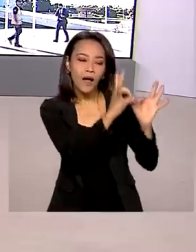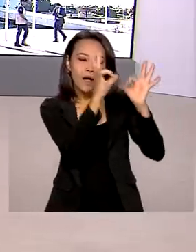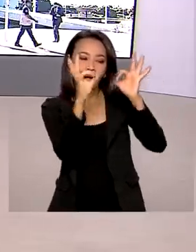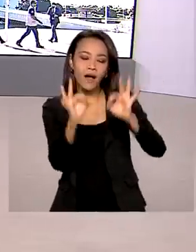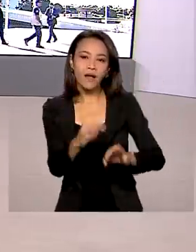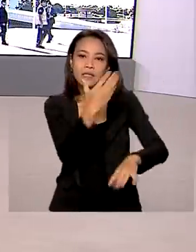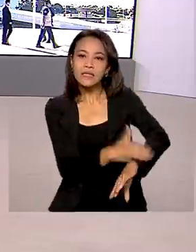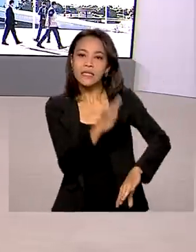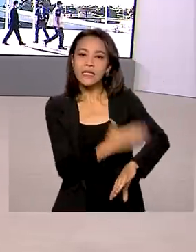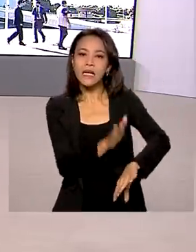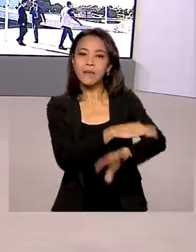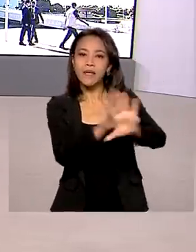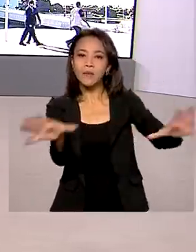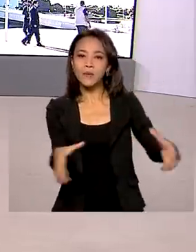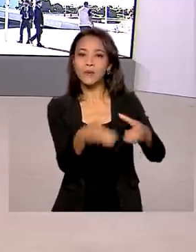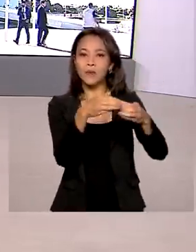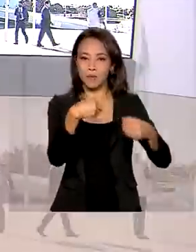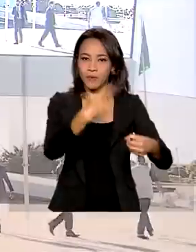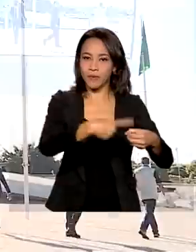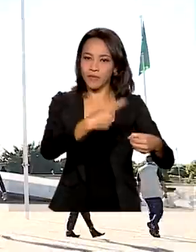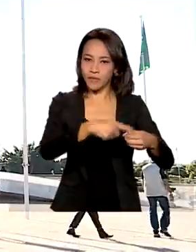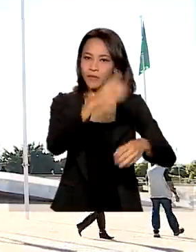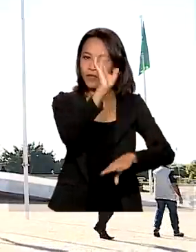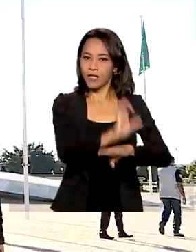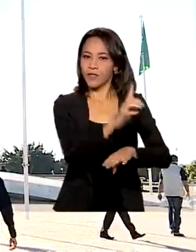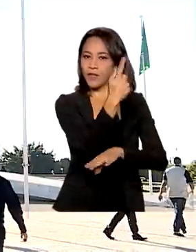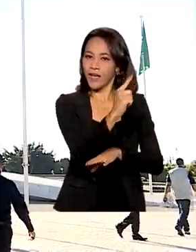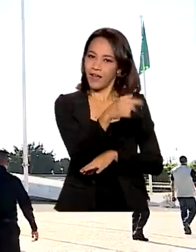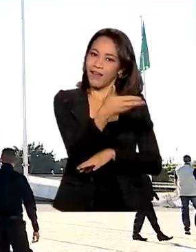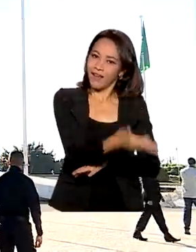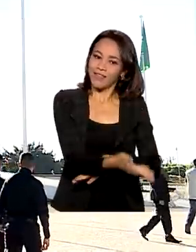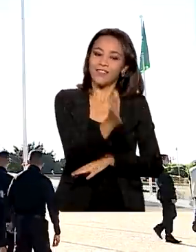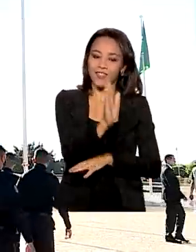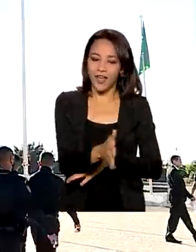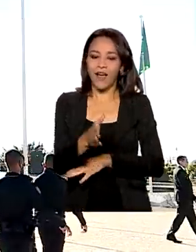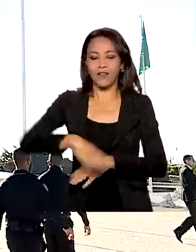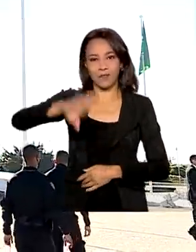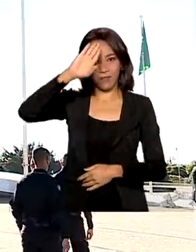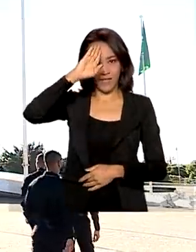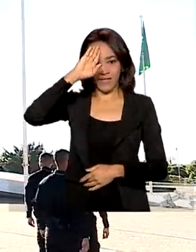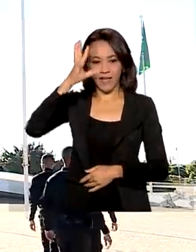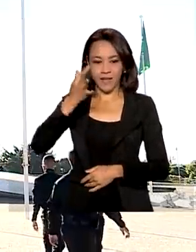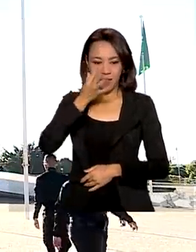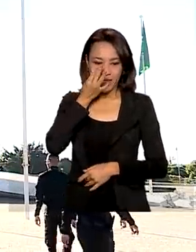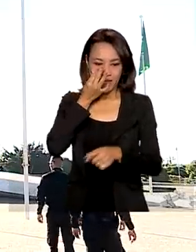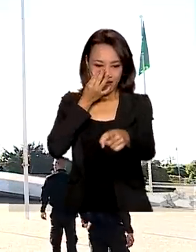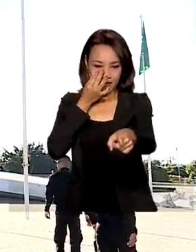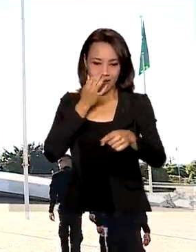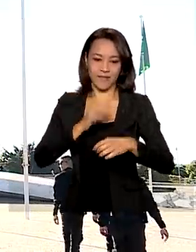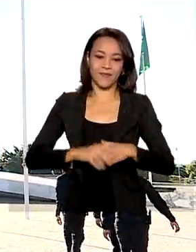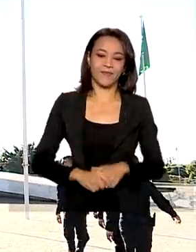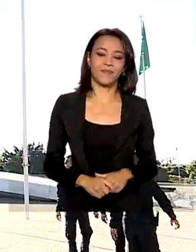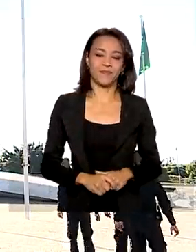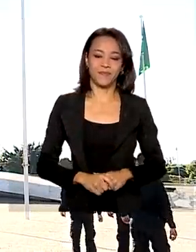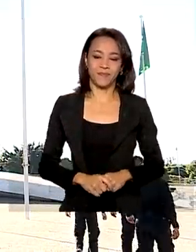no centro de treinamento de Formosa. Os blindados já estão em Brasília aí para uma demonstração.